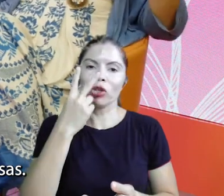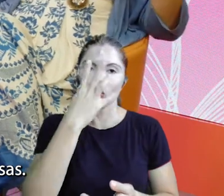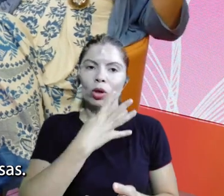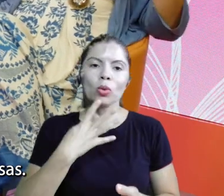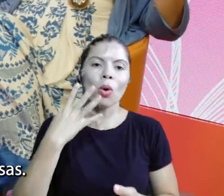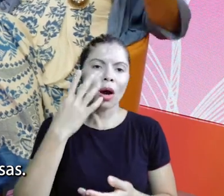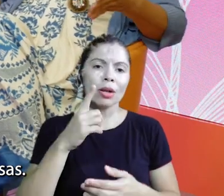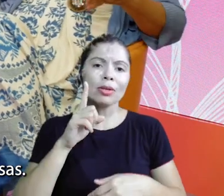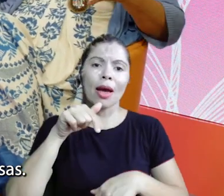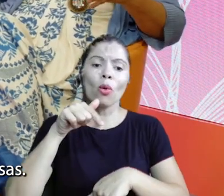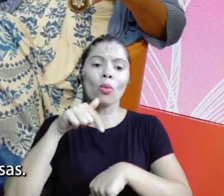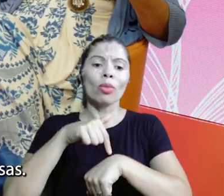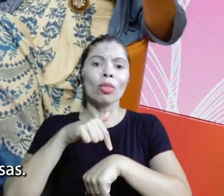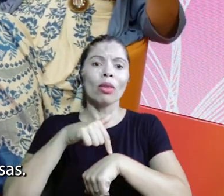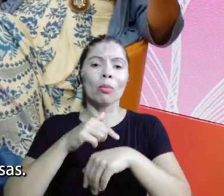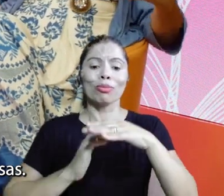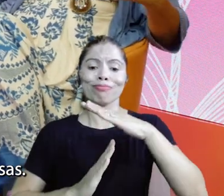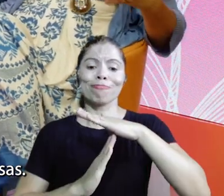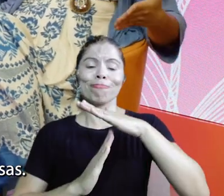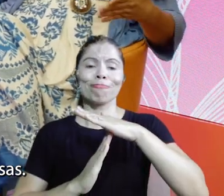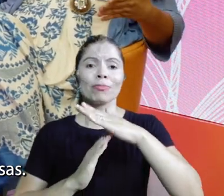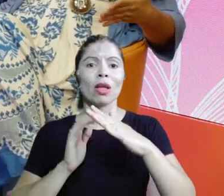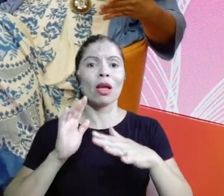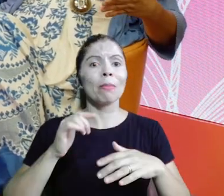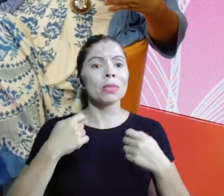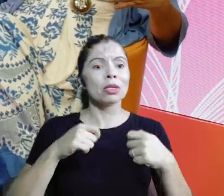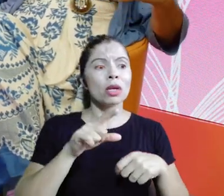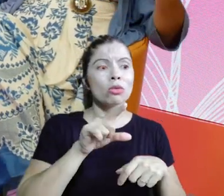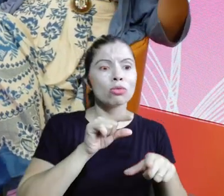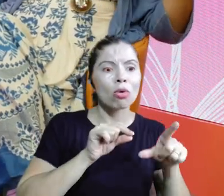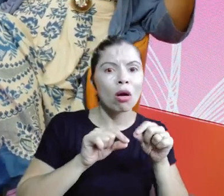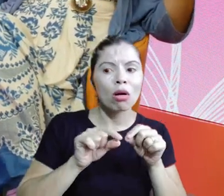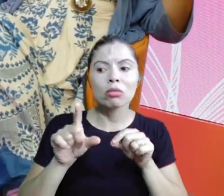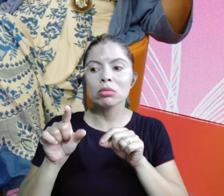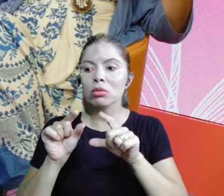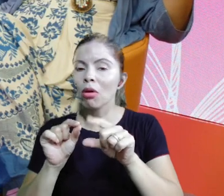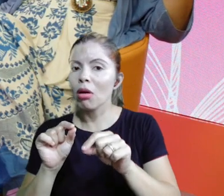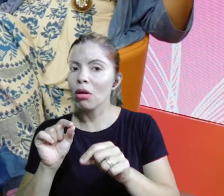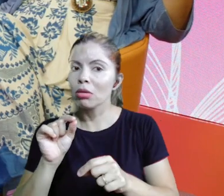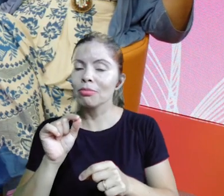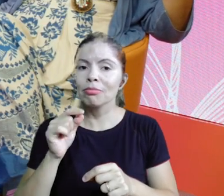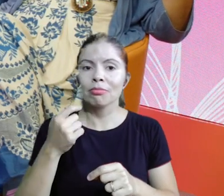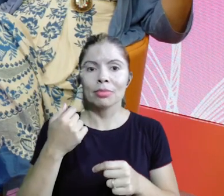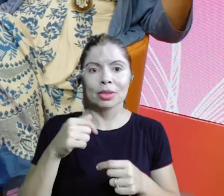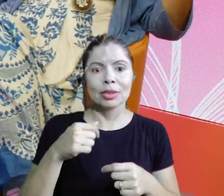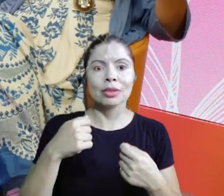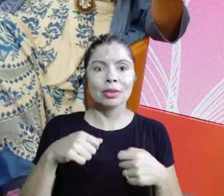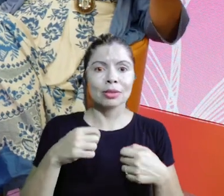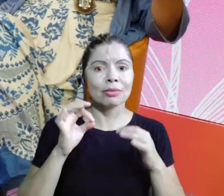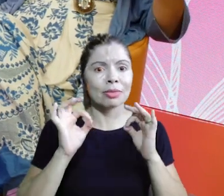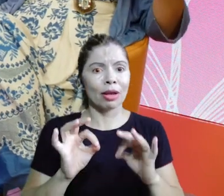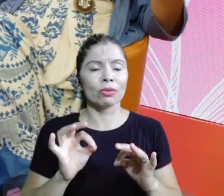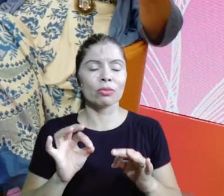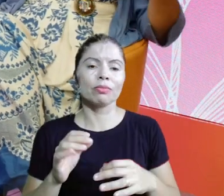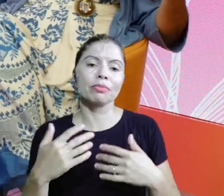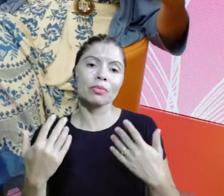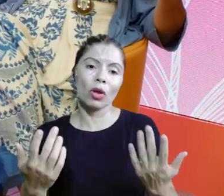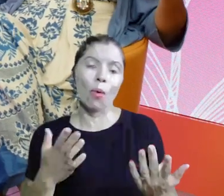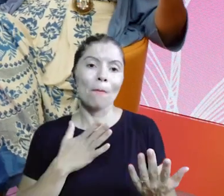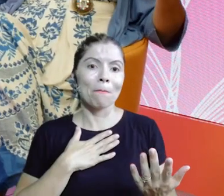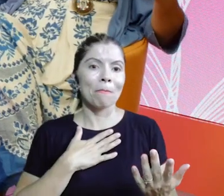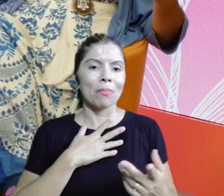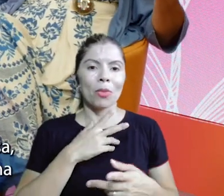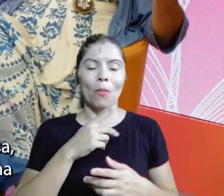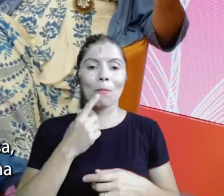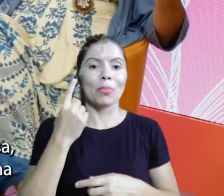tempo é restrito e você tem que abrir mão de certas coisas, então, quando, quando eu, foi meu primeiro prêmio,